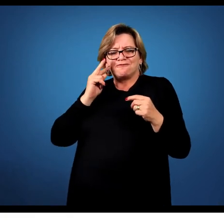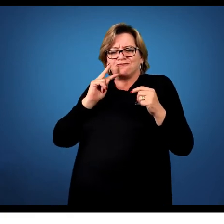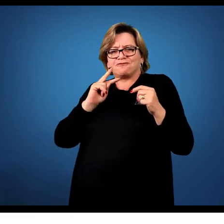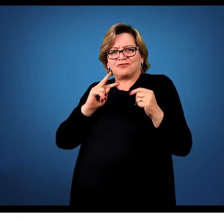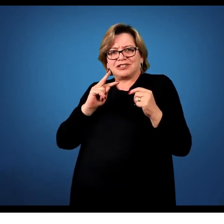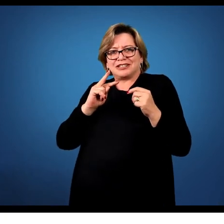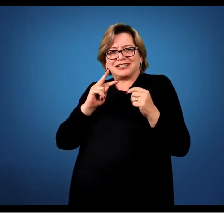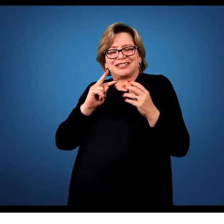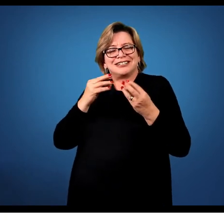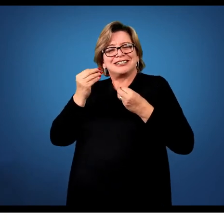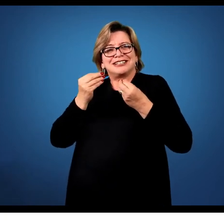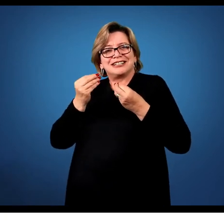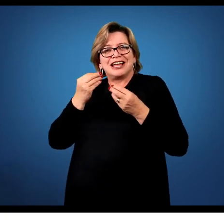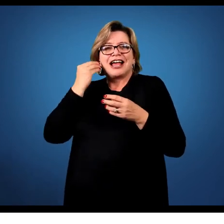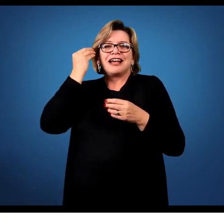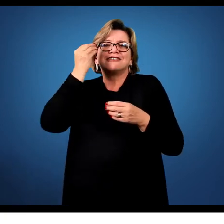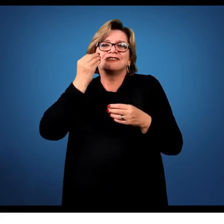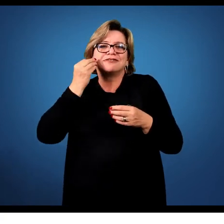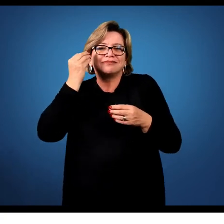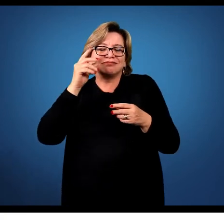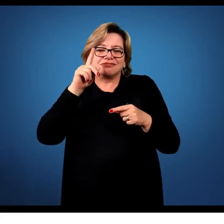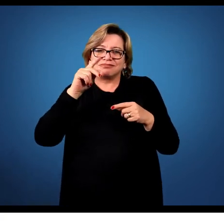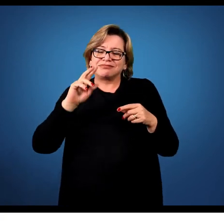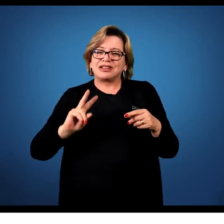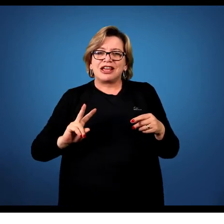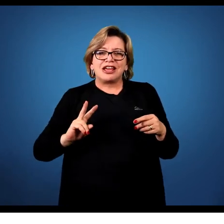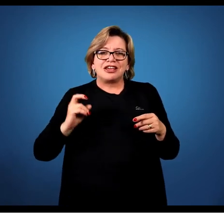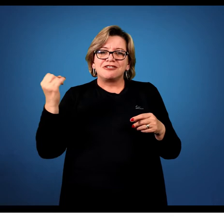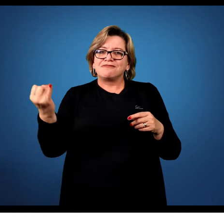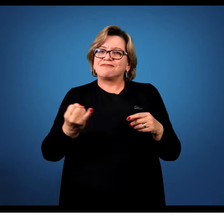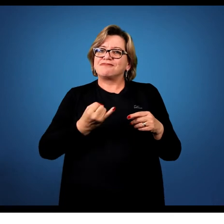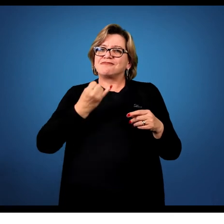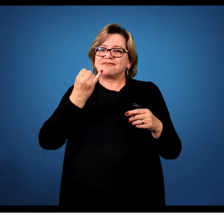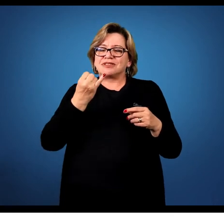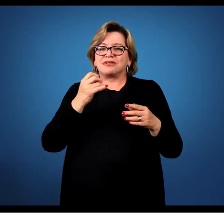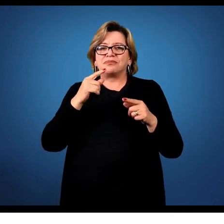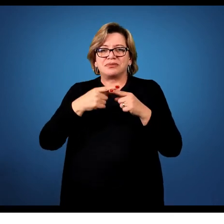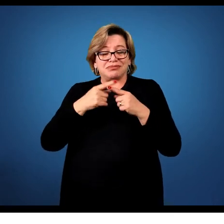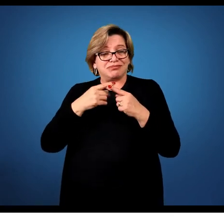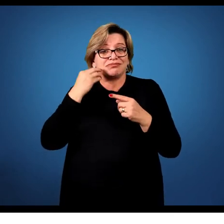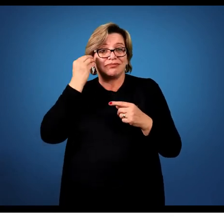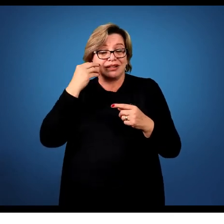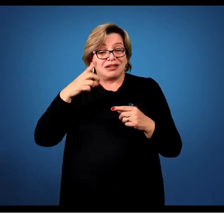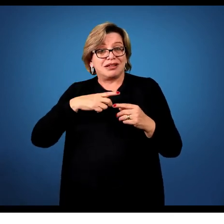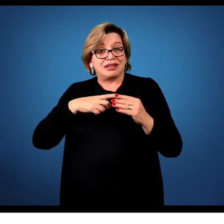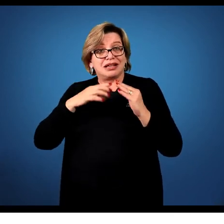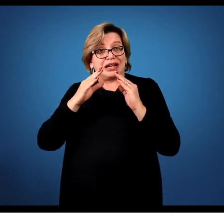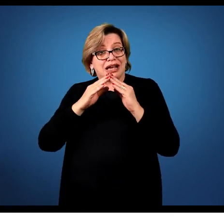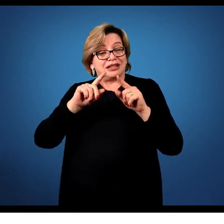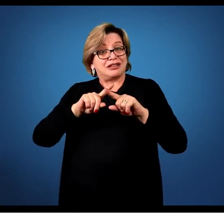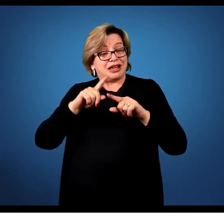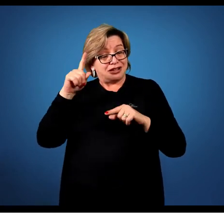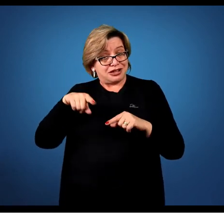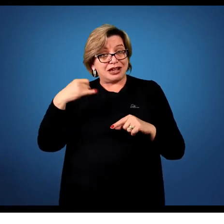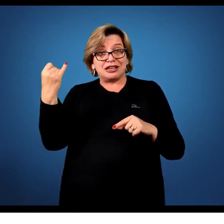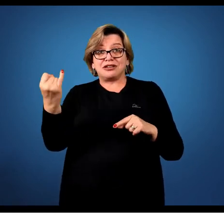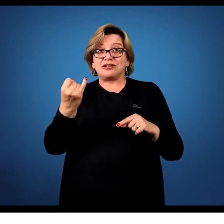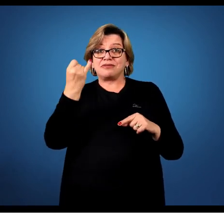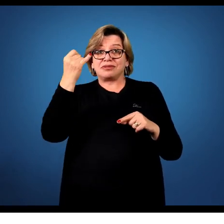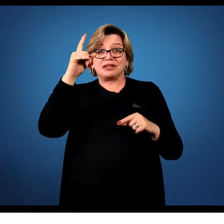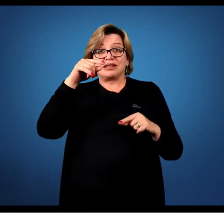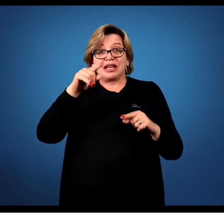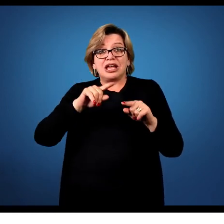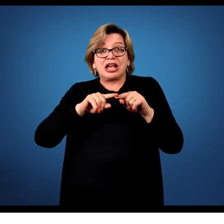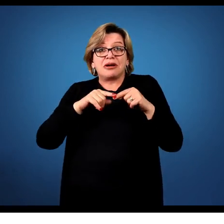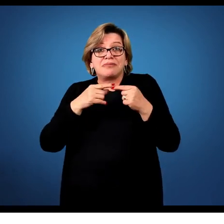para dentro, então essa experiência vai ser muito válida, a experiência que ele trouxe de casa vai ser muito válida, mas ele tem que olhar ela de fora para